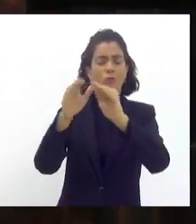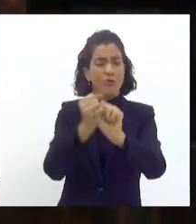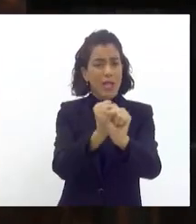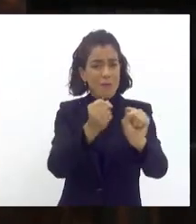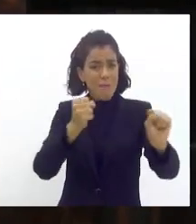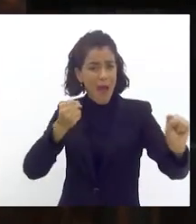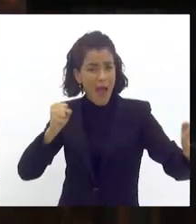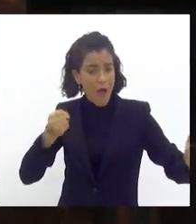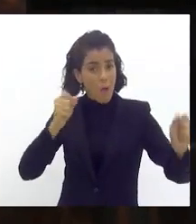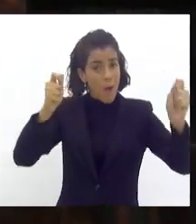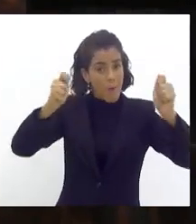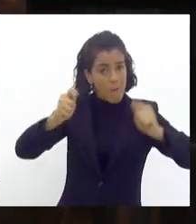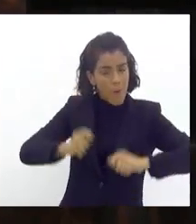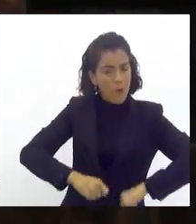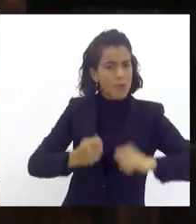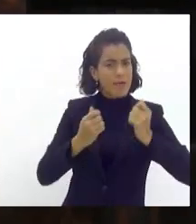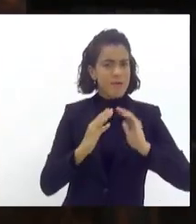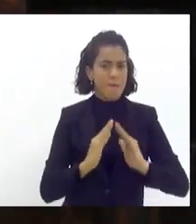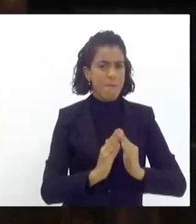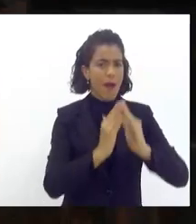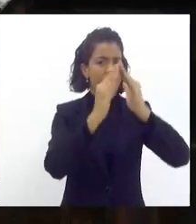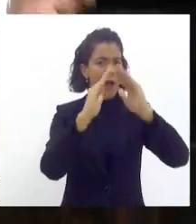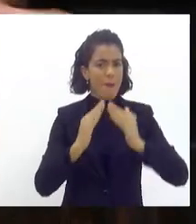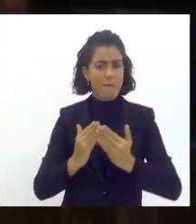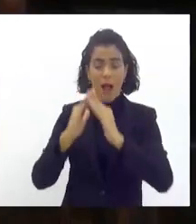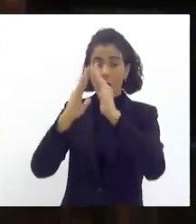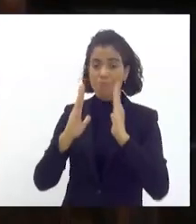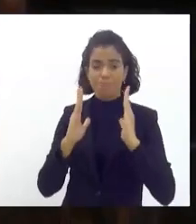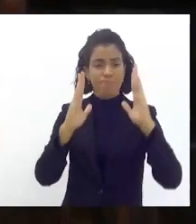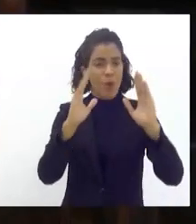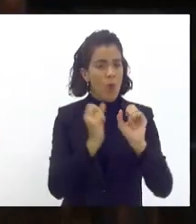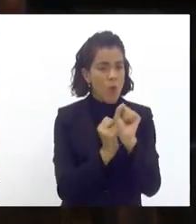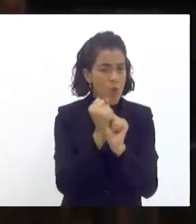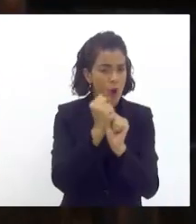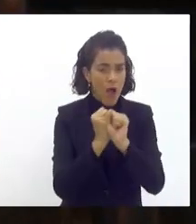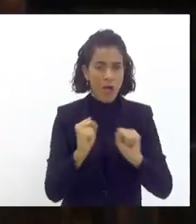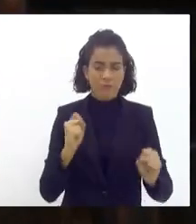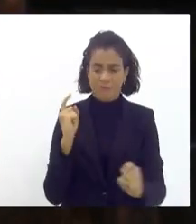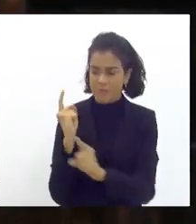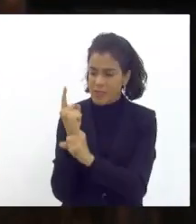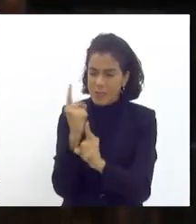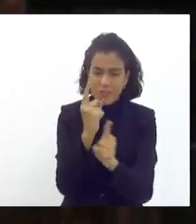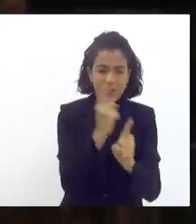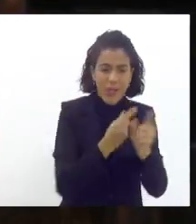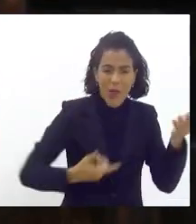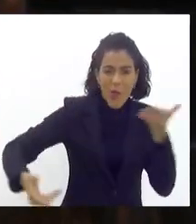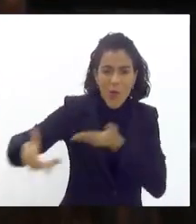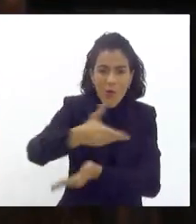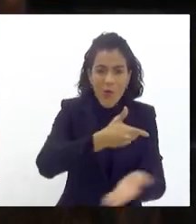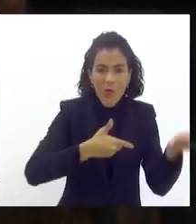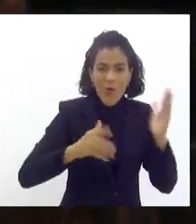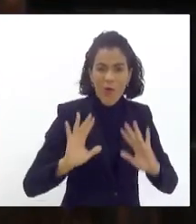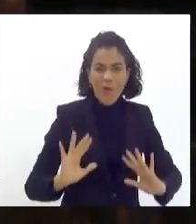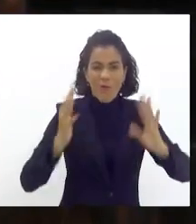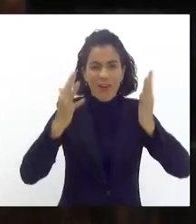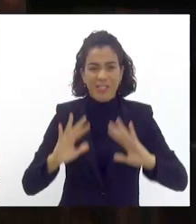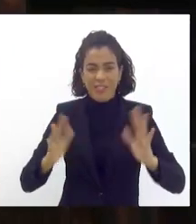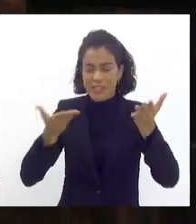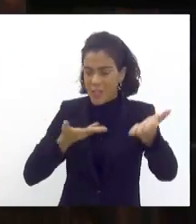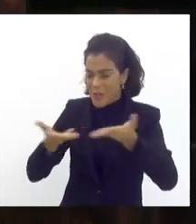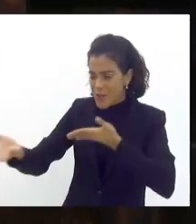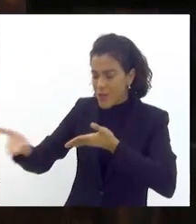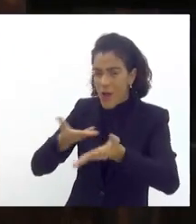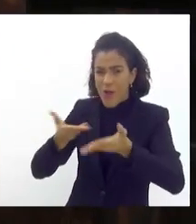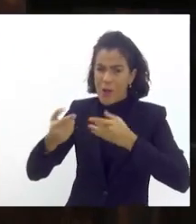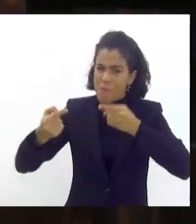por uma potência de comunidade que durante todo o ano se reúne se encontra se confraterniza festeja troca